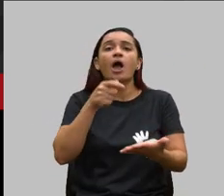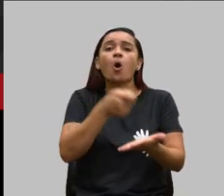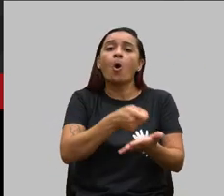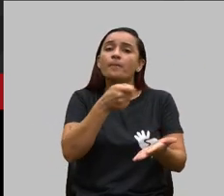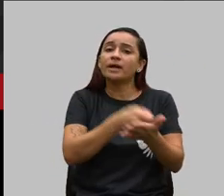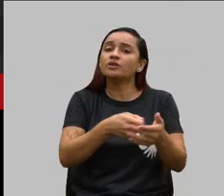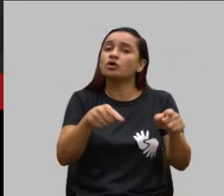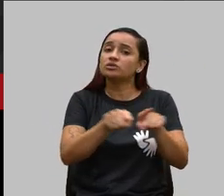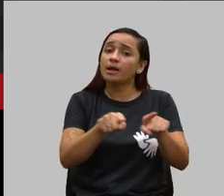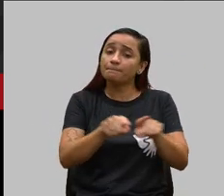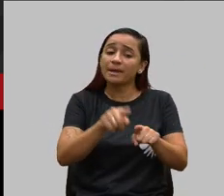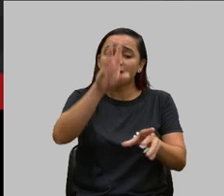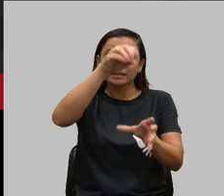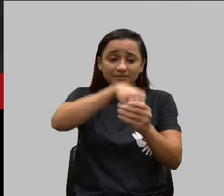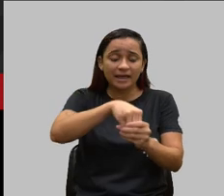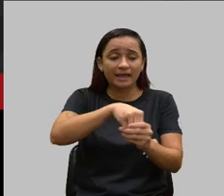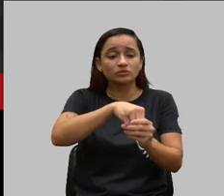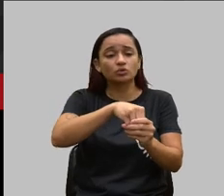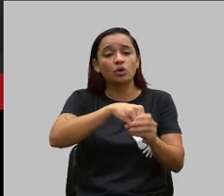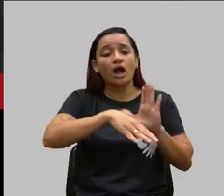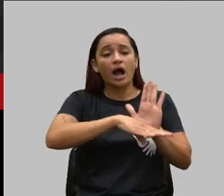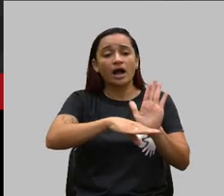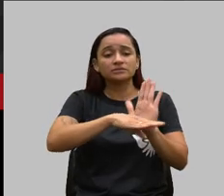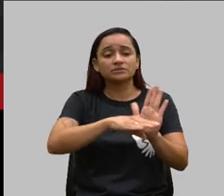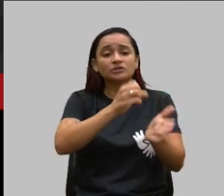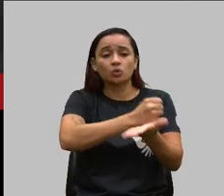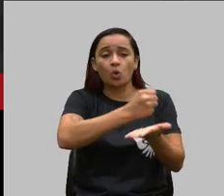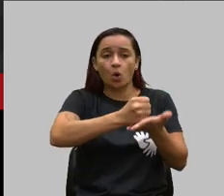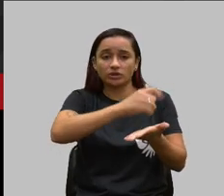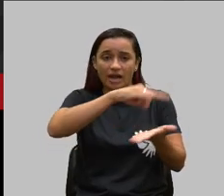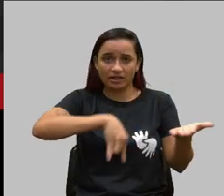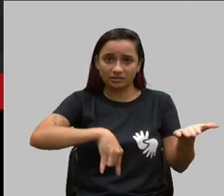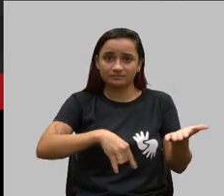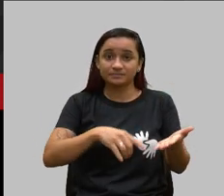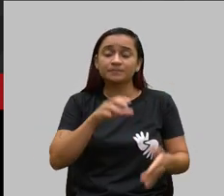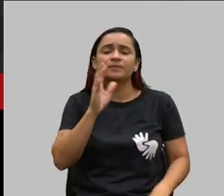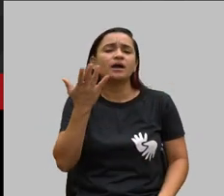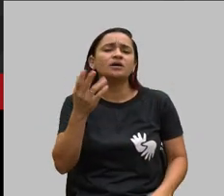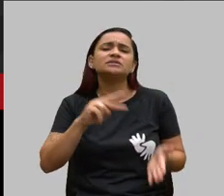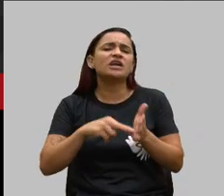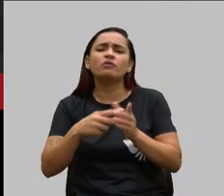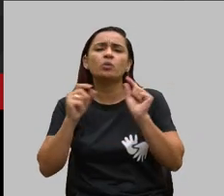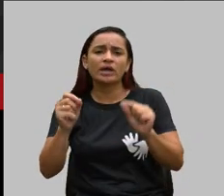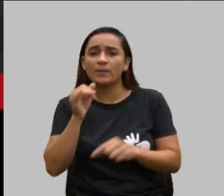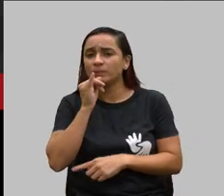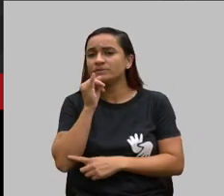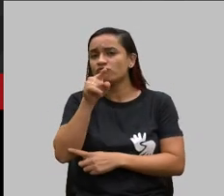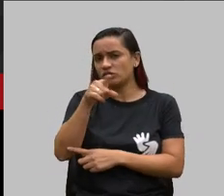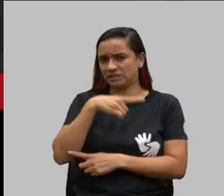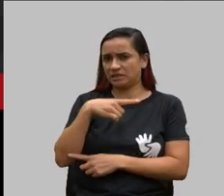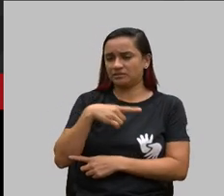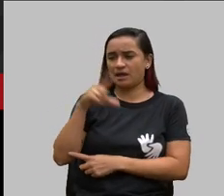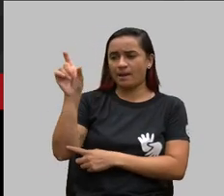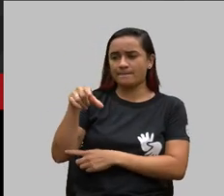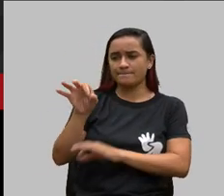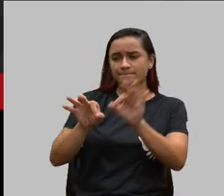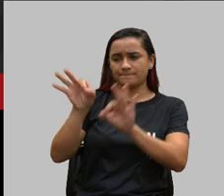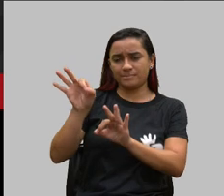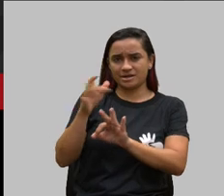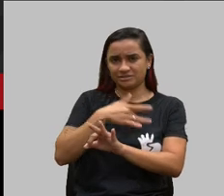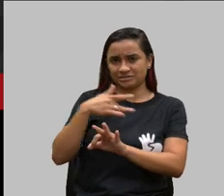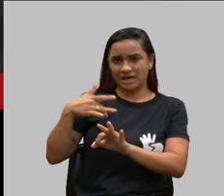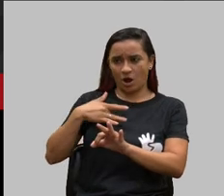dentro da cobertura assistencial contratada então se você tem lá uma cobertura de um plano só ambulatorial